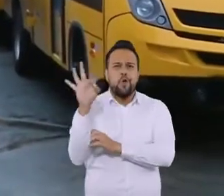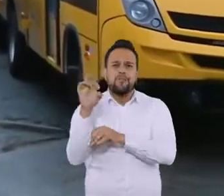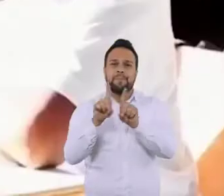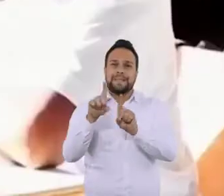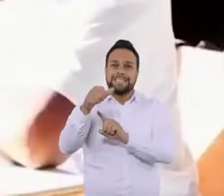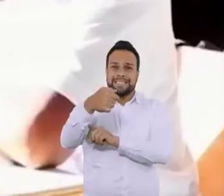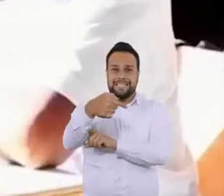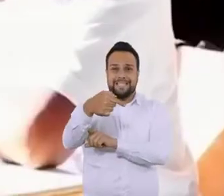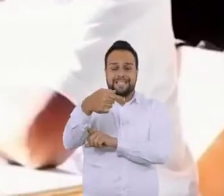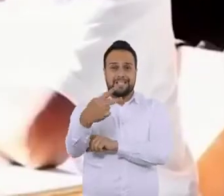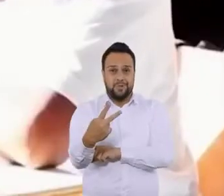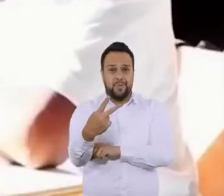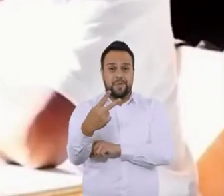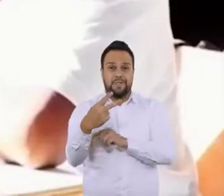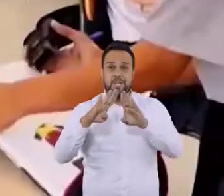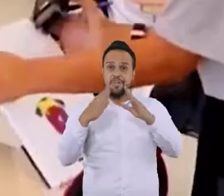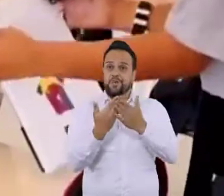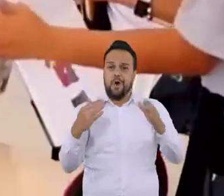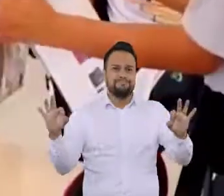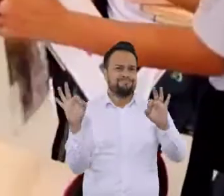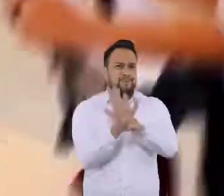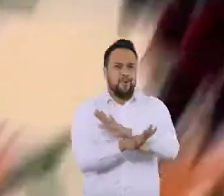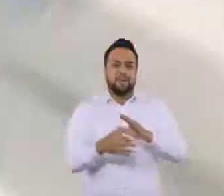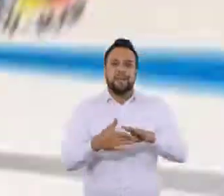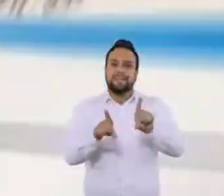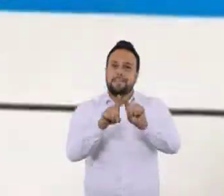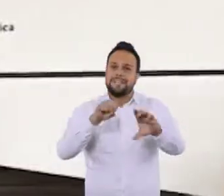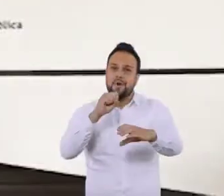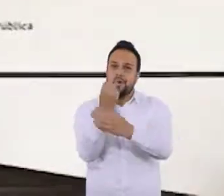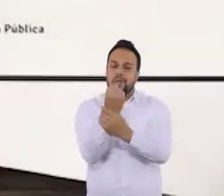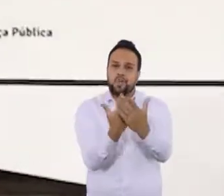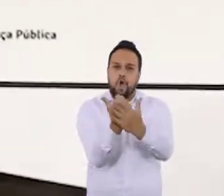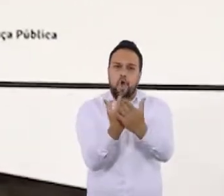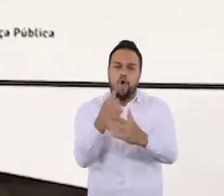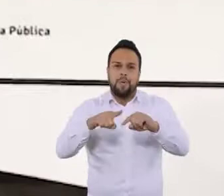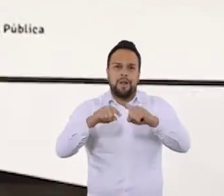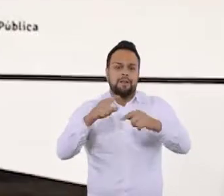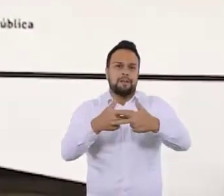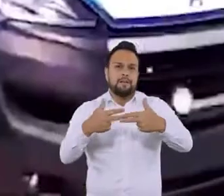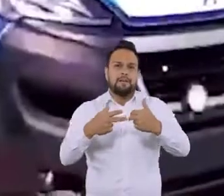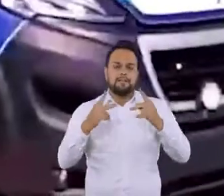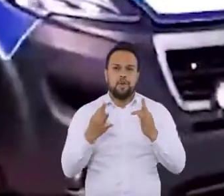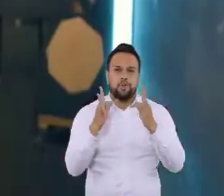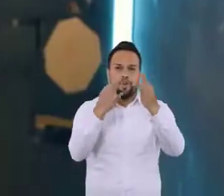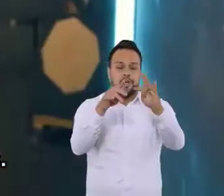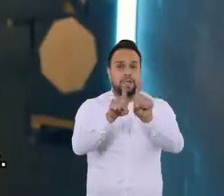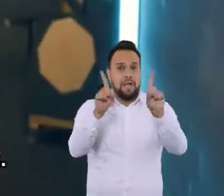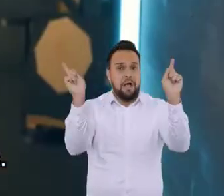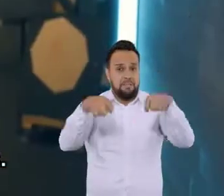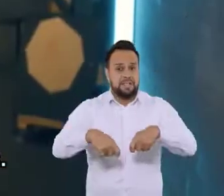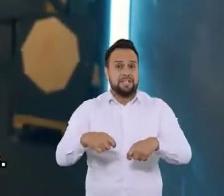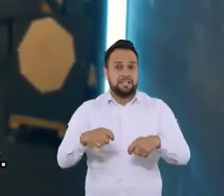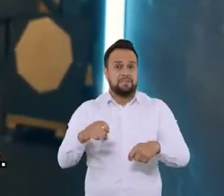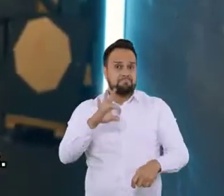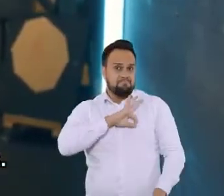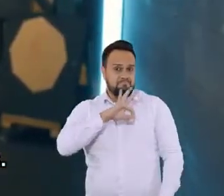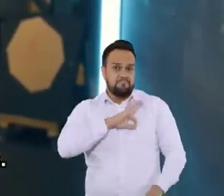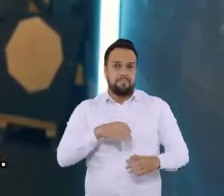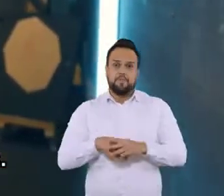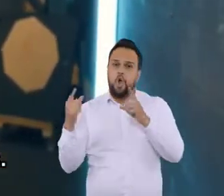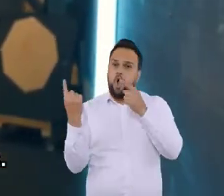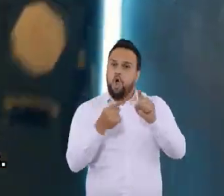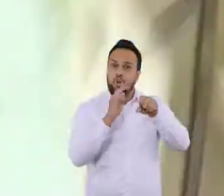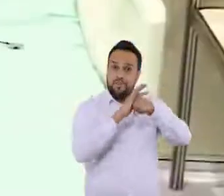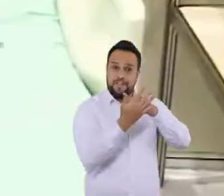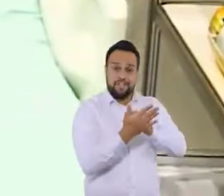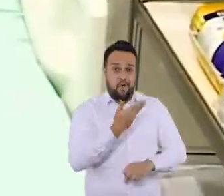novinhos e 72 obras escolares concluídas. E na segurança pública, com a compra de tecnologias e a capacitação dos nossos